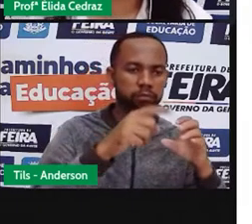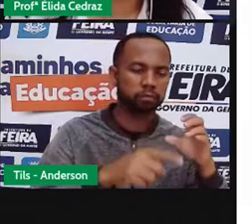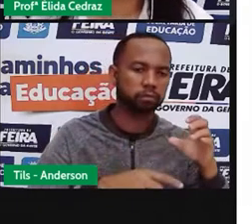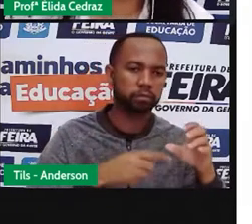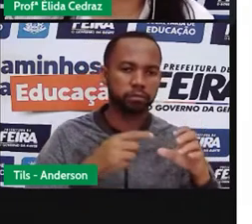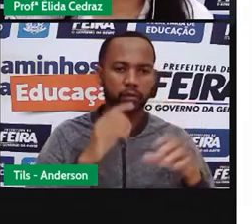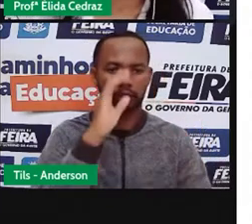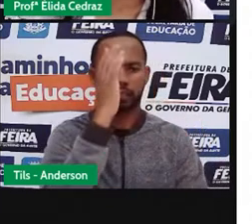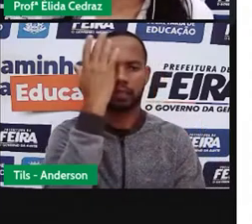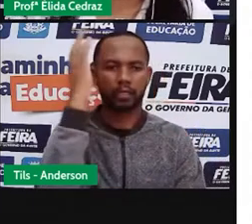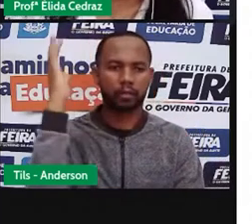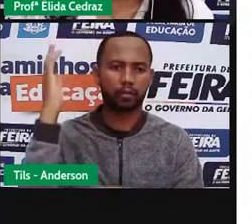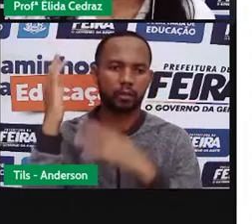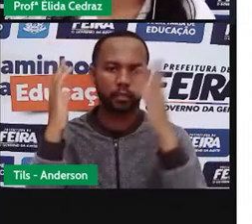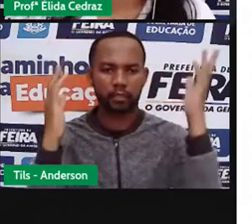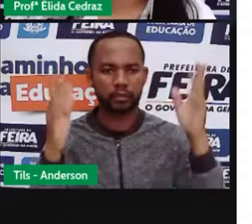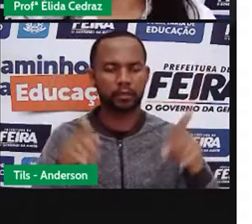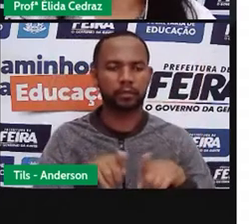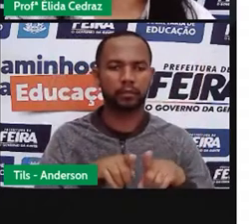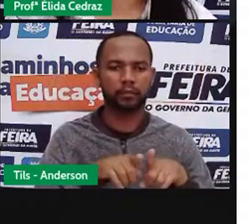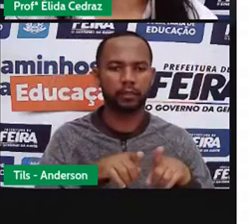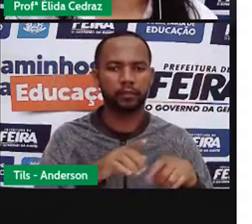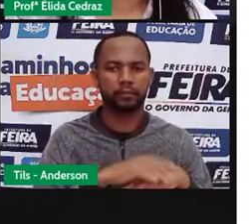e os astros celestes.